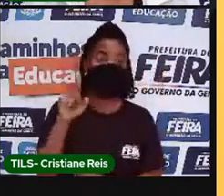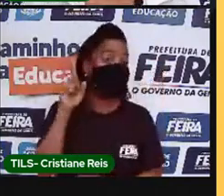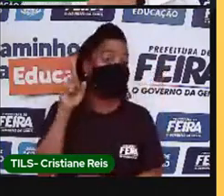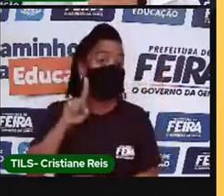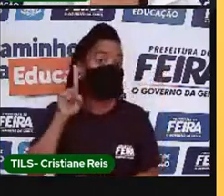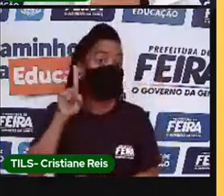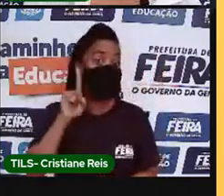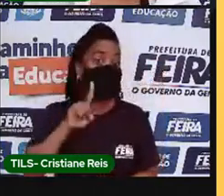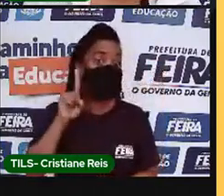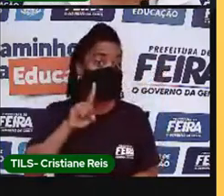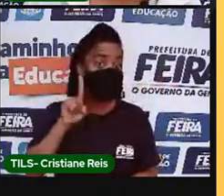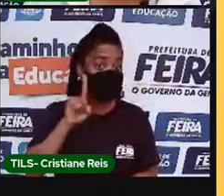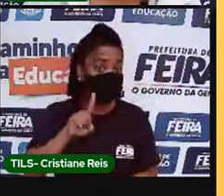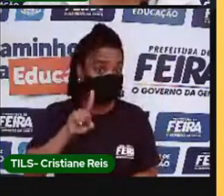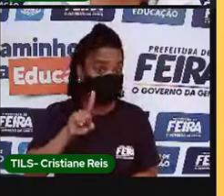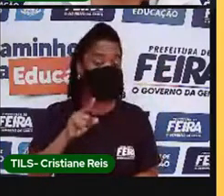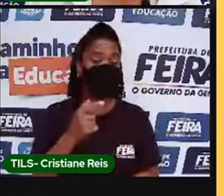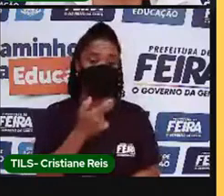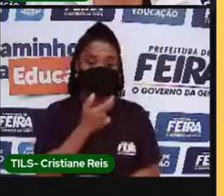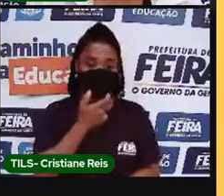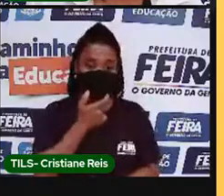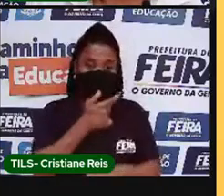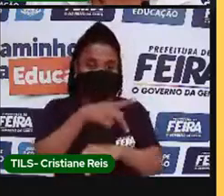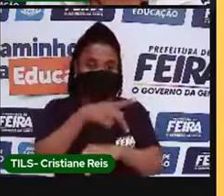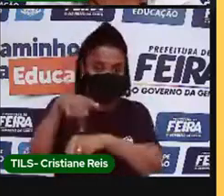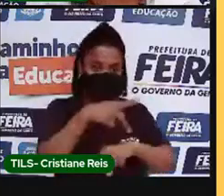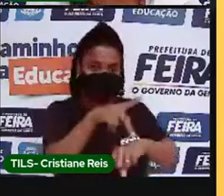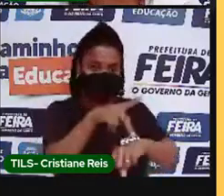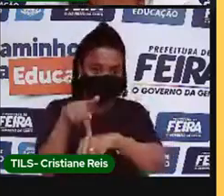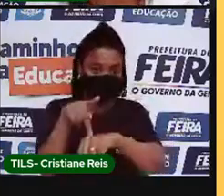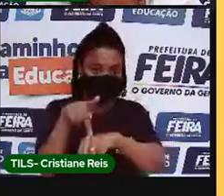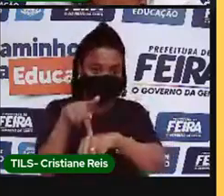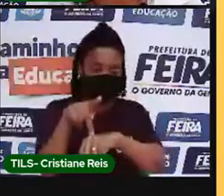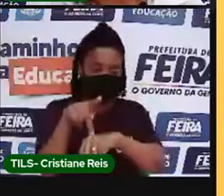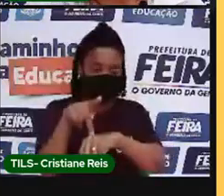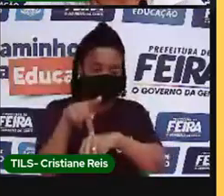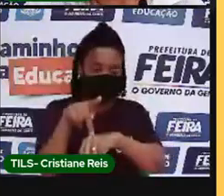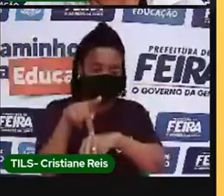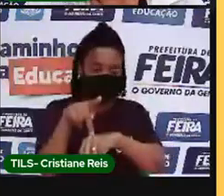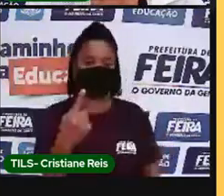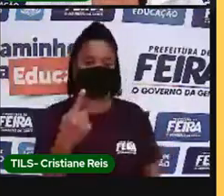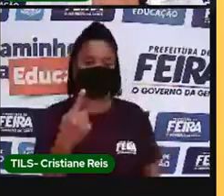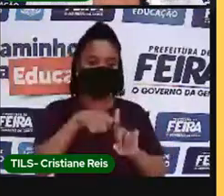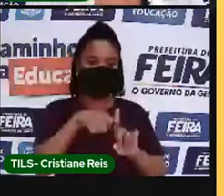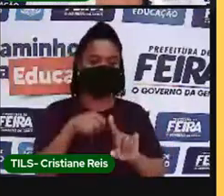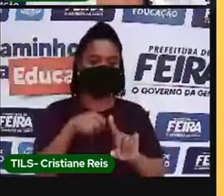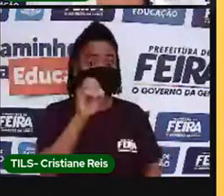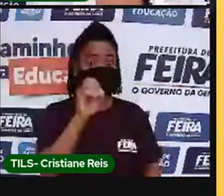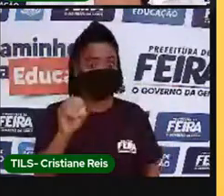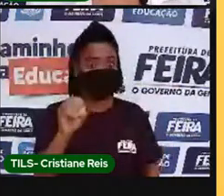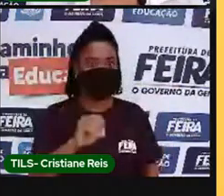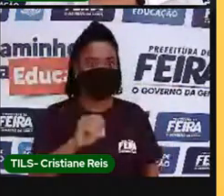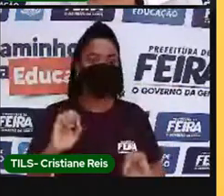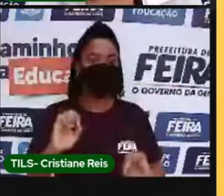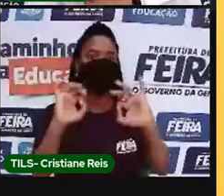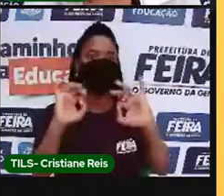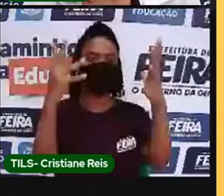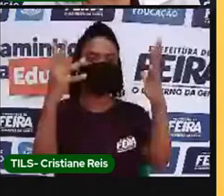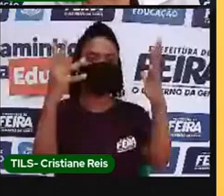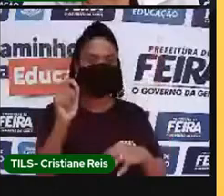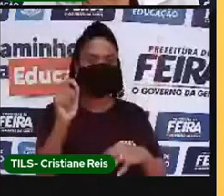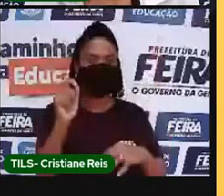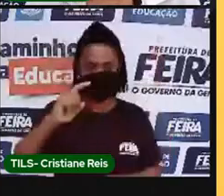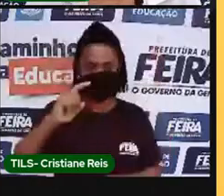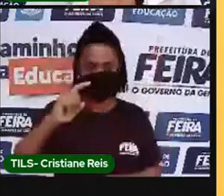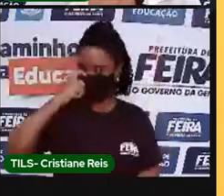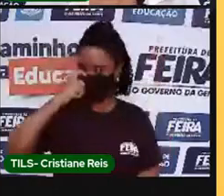no dia 31 de outubro, comemora-se o Halloween. Mas, a comemoração que nós fazemos aqui no